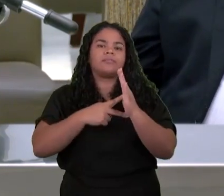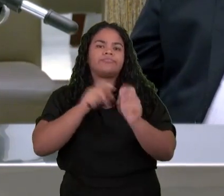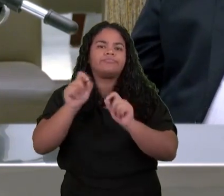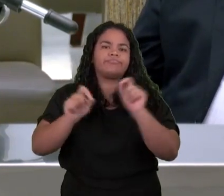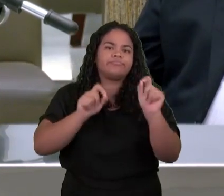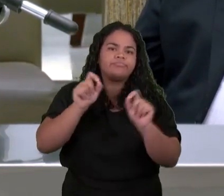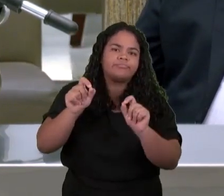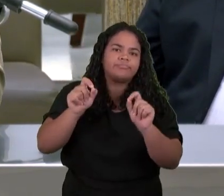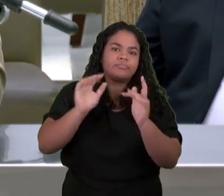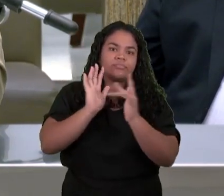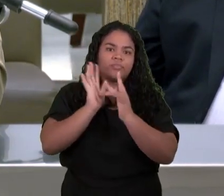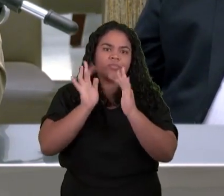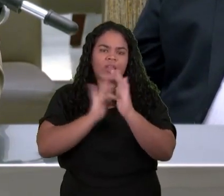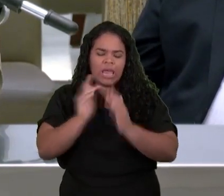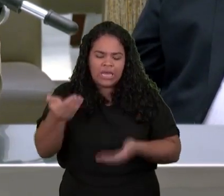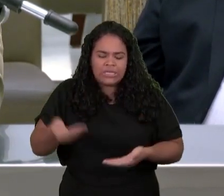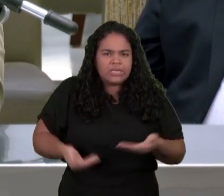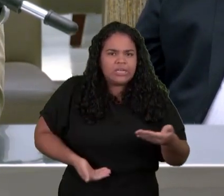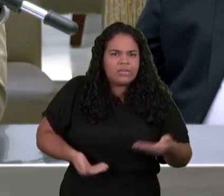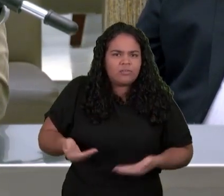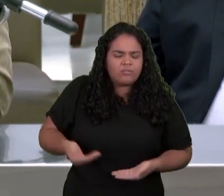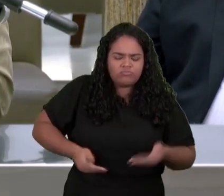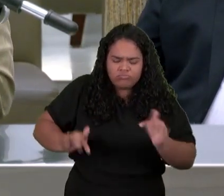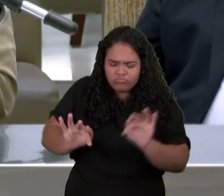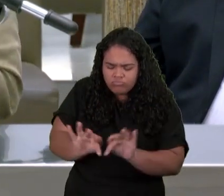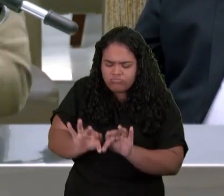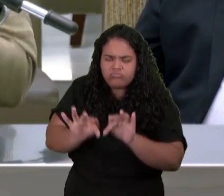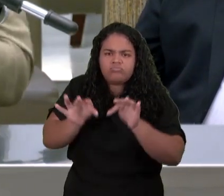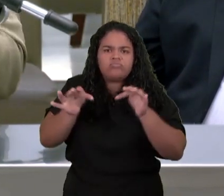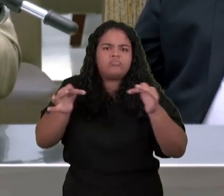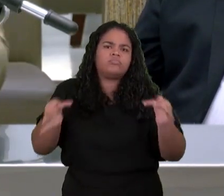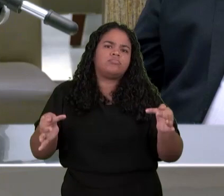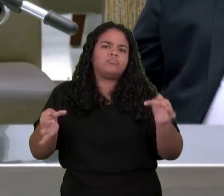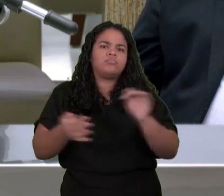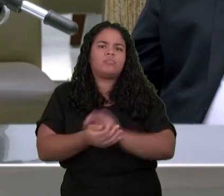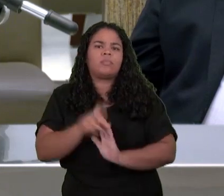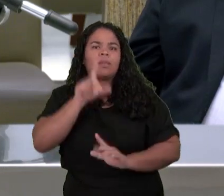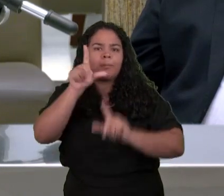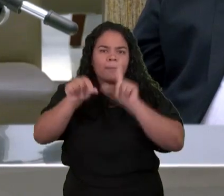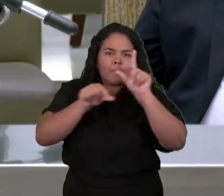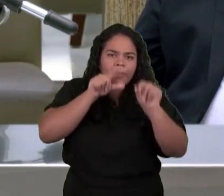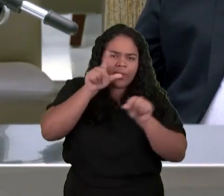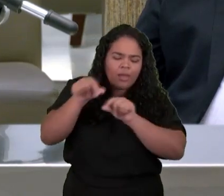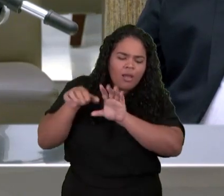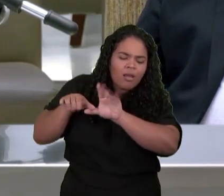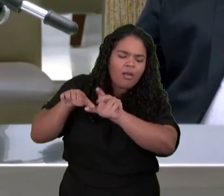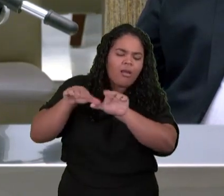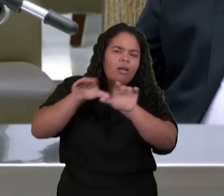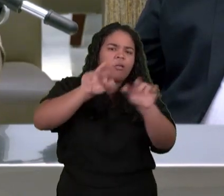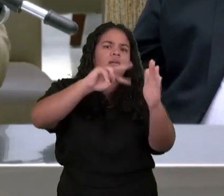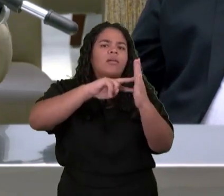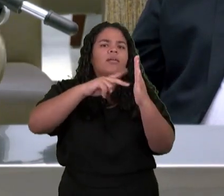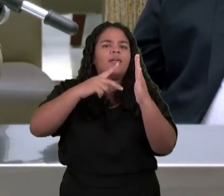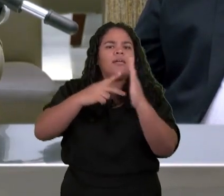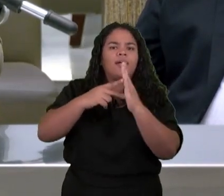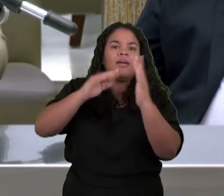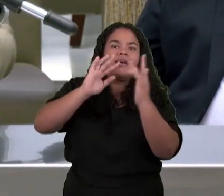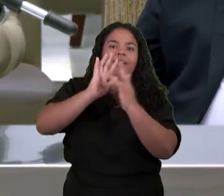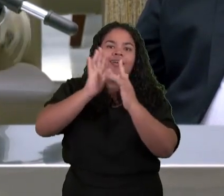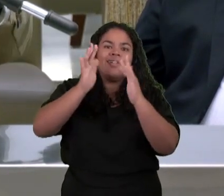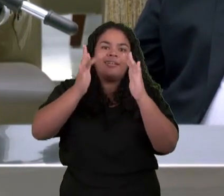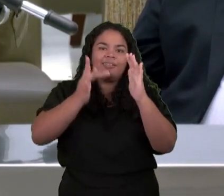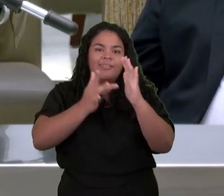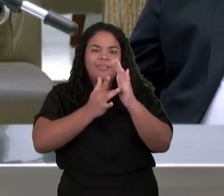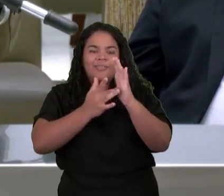Como servo No evangelho De Marcos A águia Aponta Para Jesus Como aquele Que